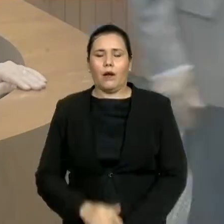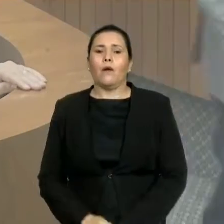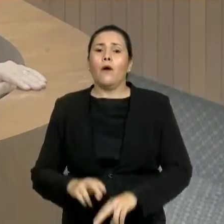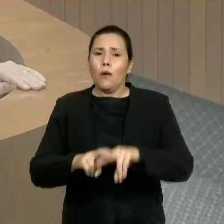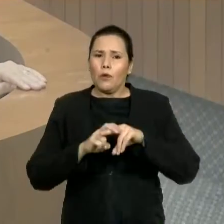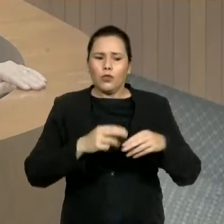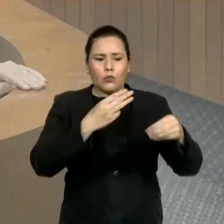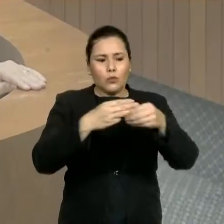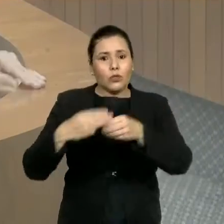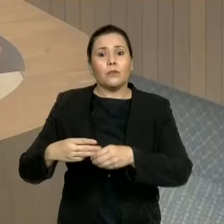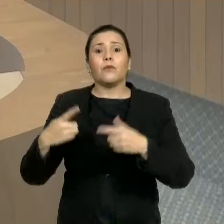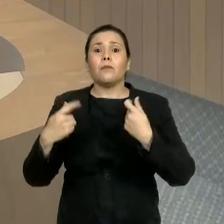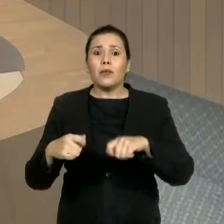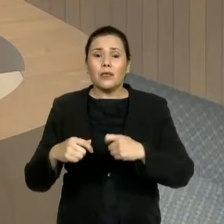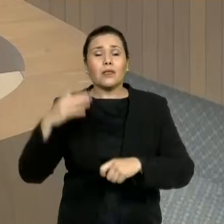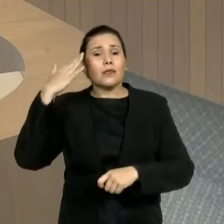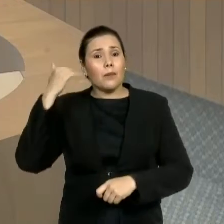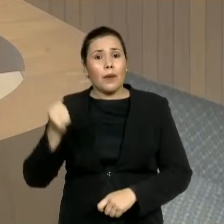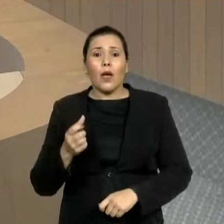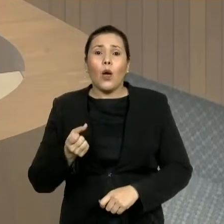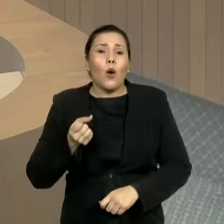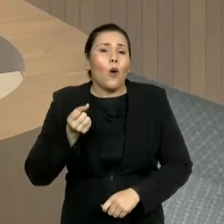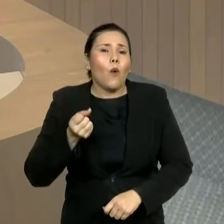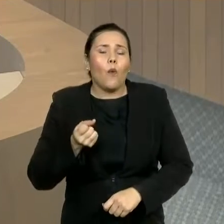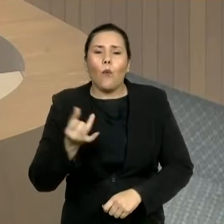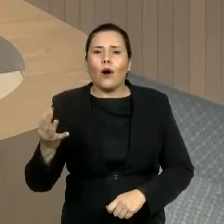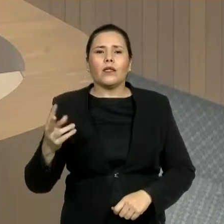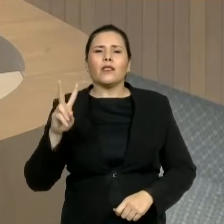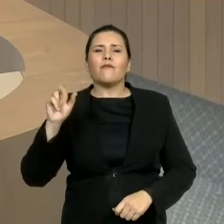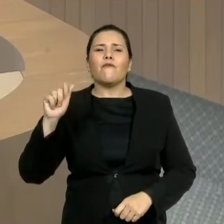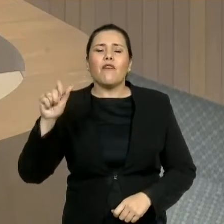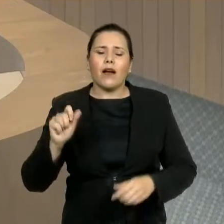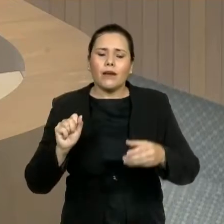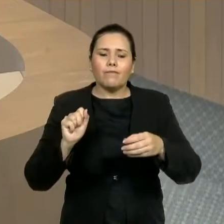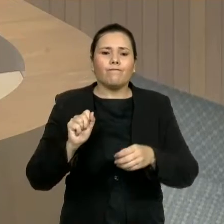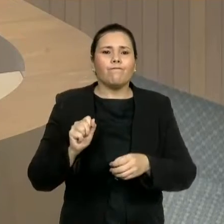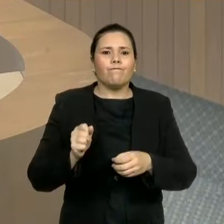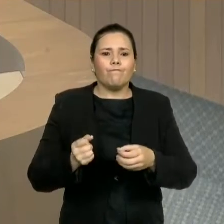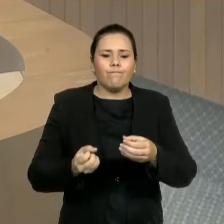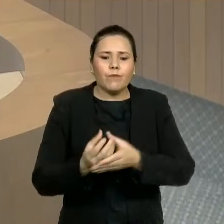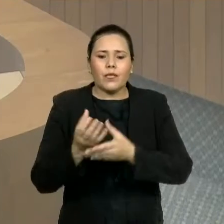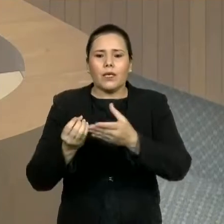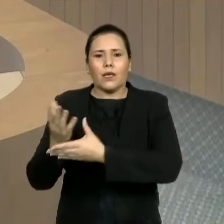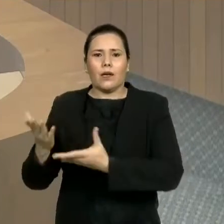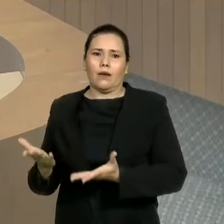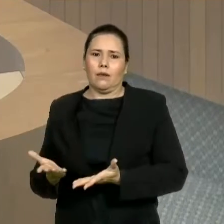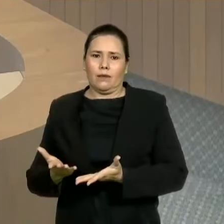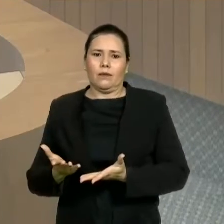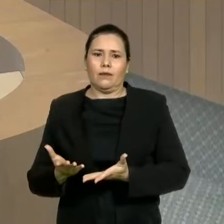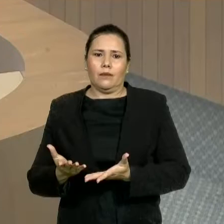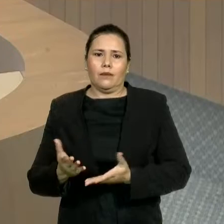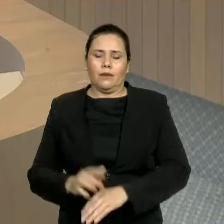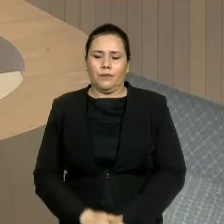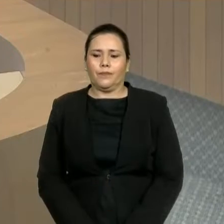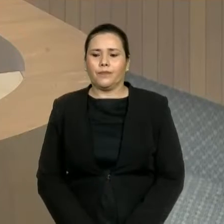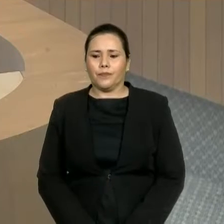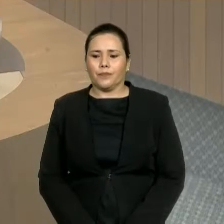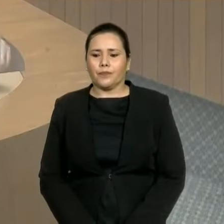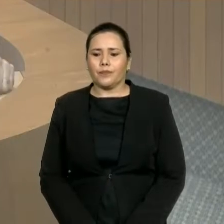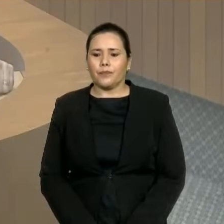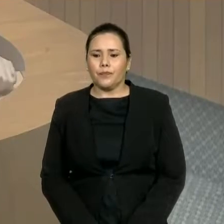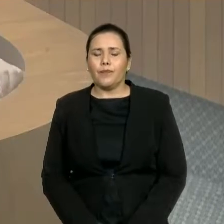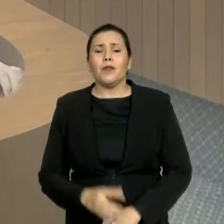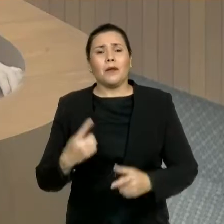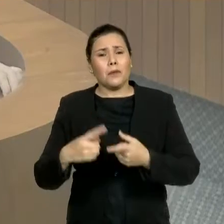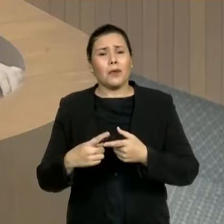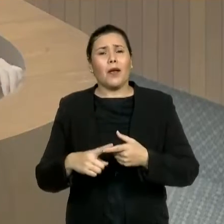em creche. Além disso, estabelecer normas, procedimentos e prazos para a gente resolver esse